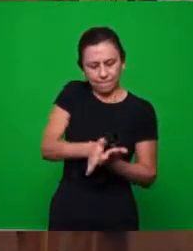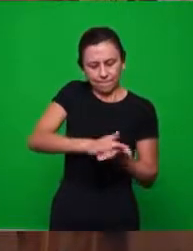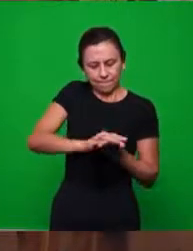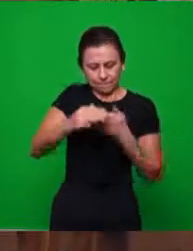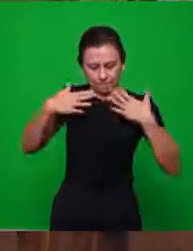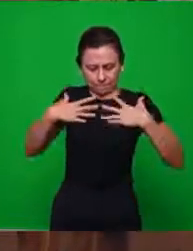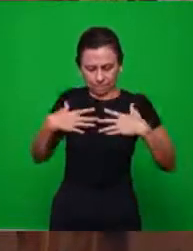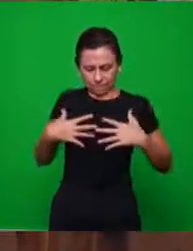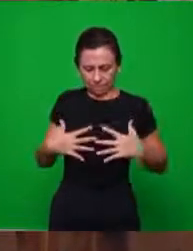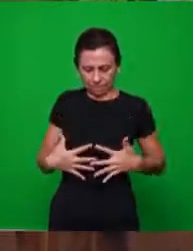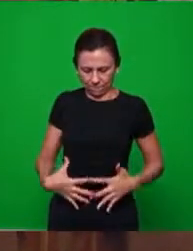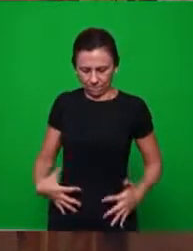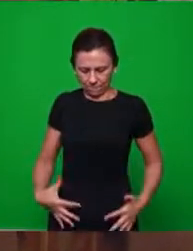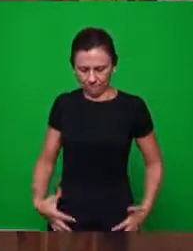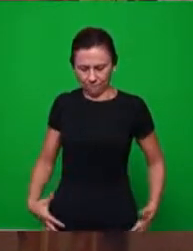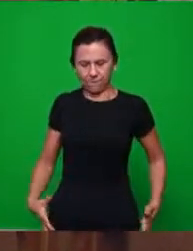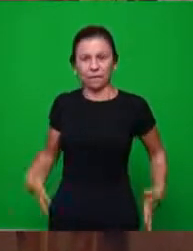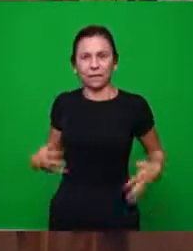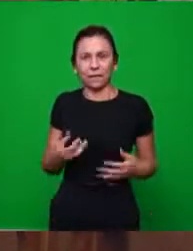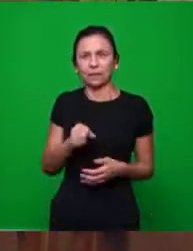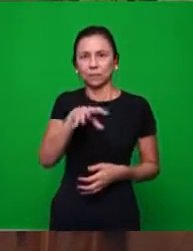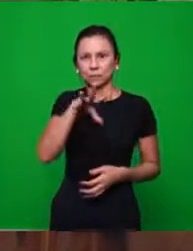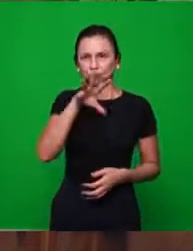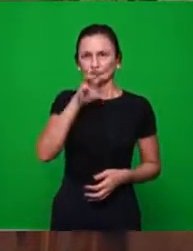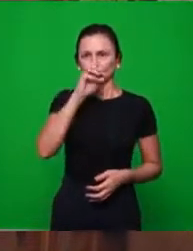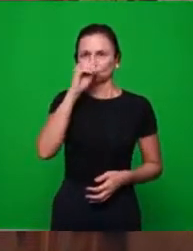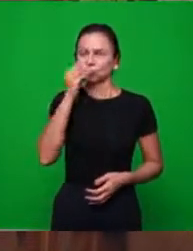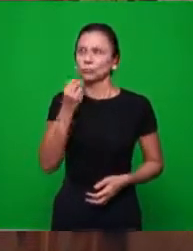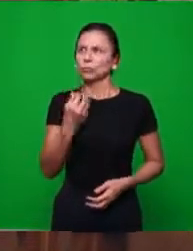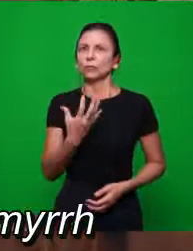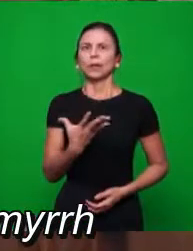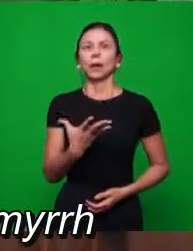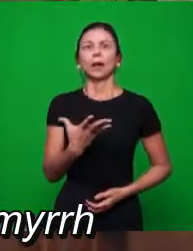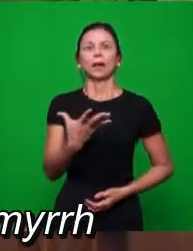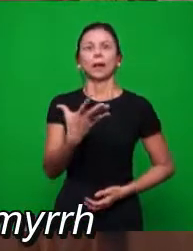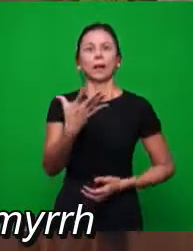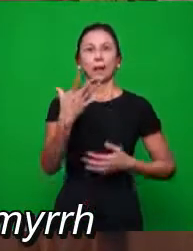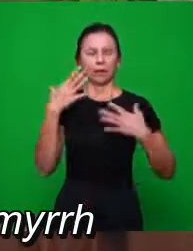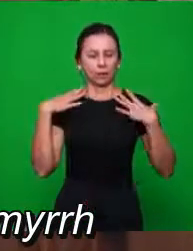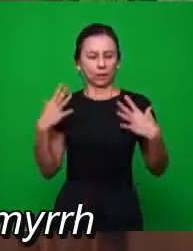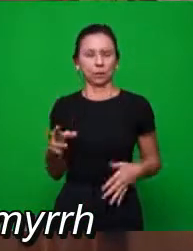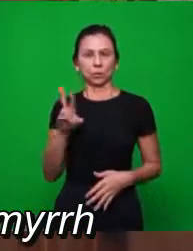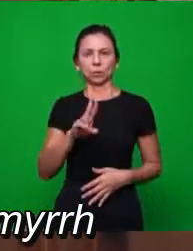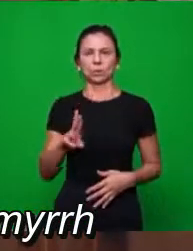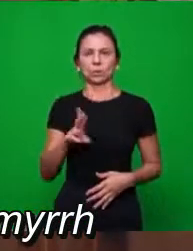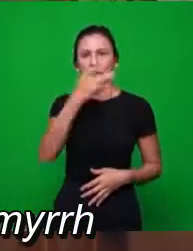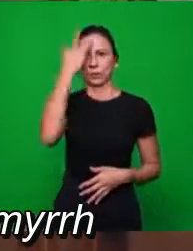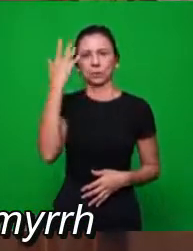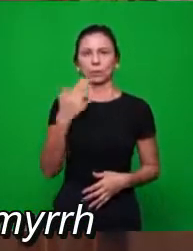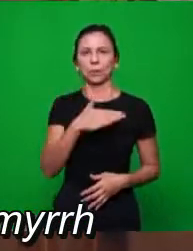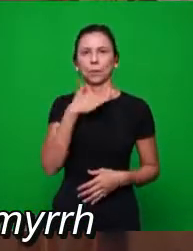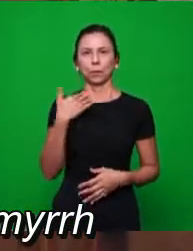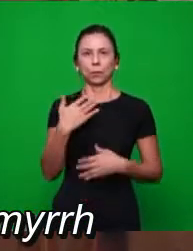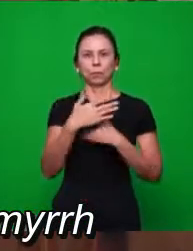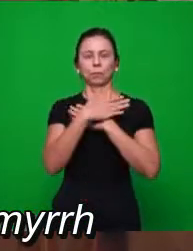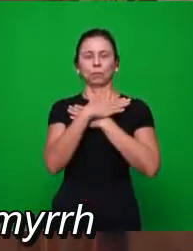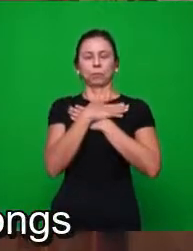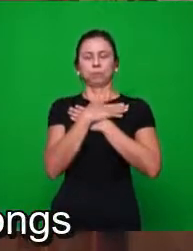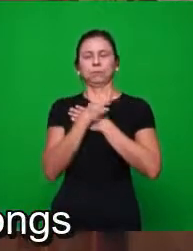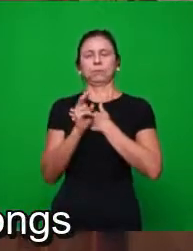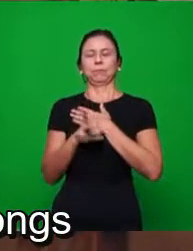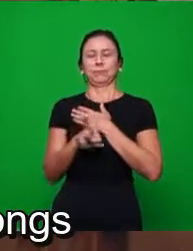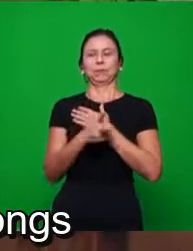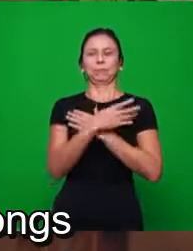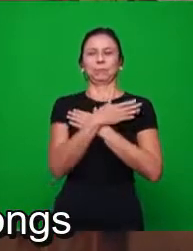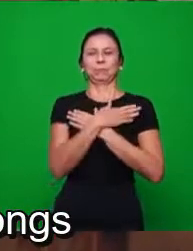resina fazia com que ela soltasse um perfume. Então, a palavra mirra vem da palavra sofrimento. E essa palavra de mirra,